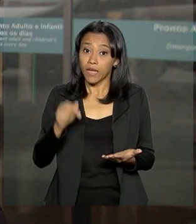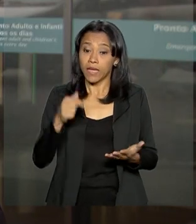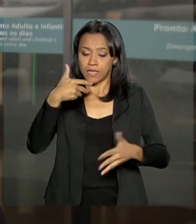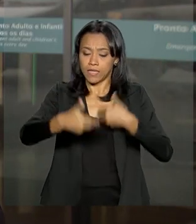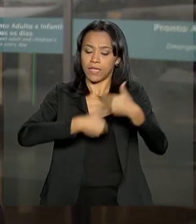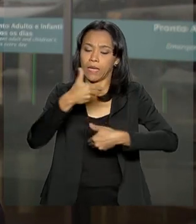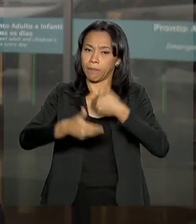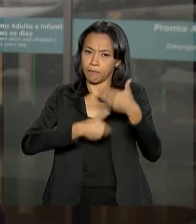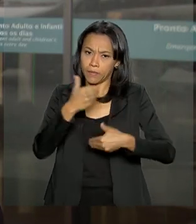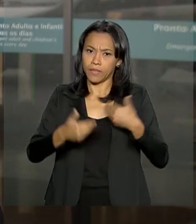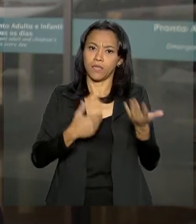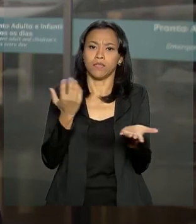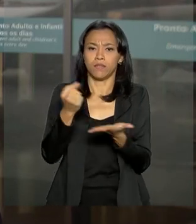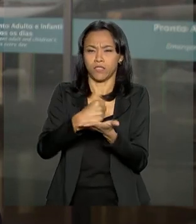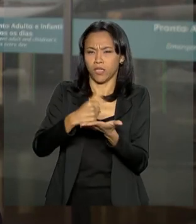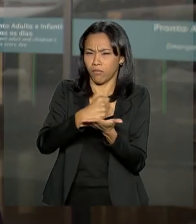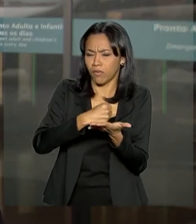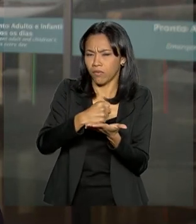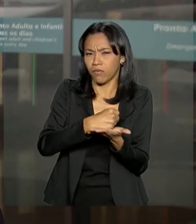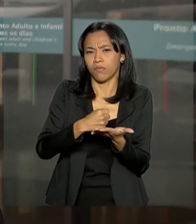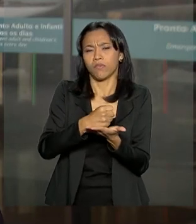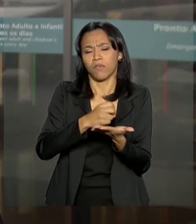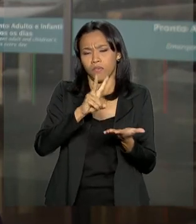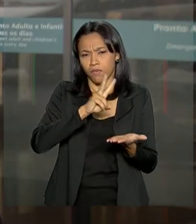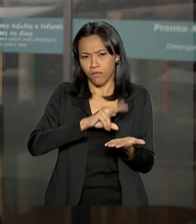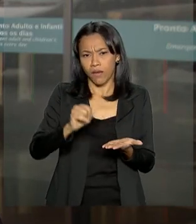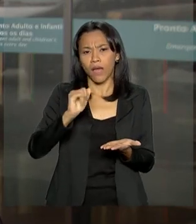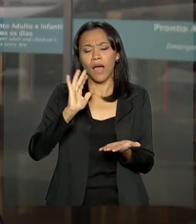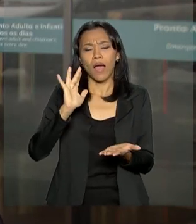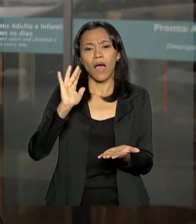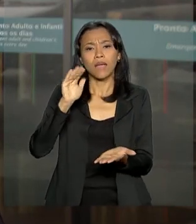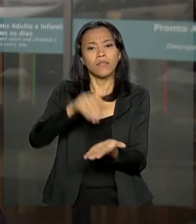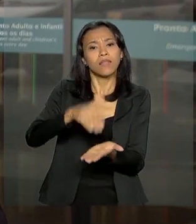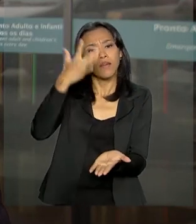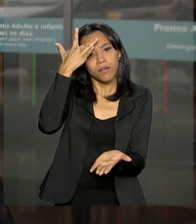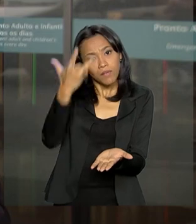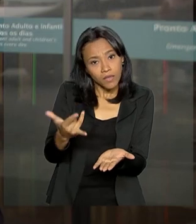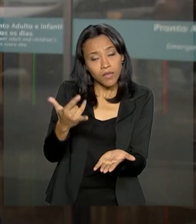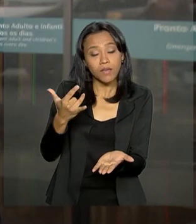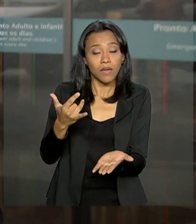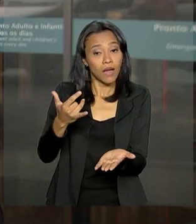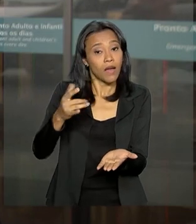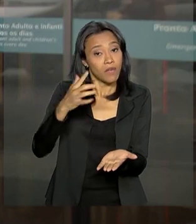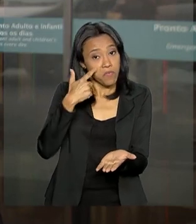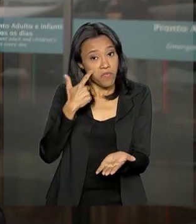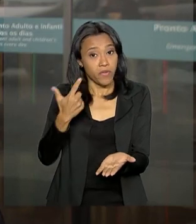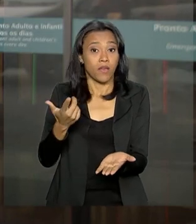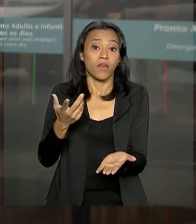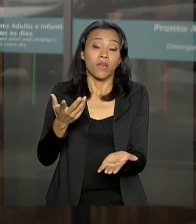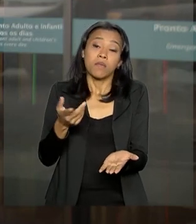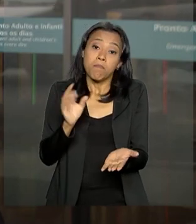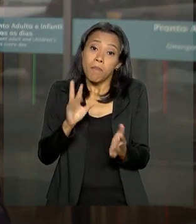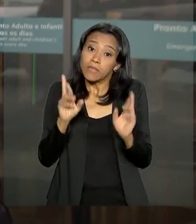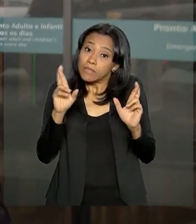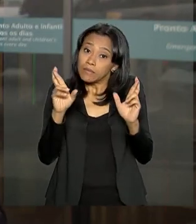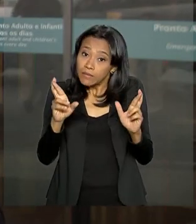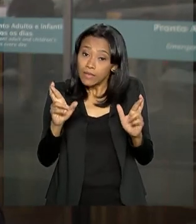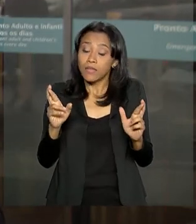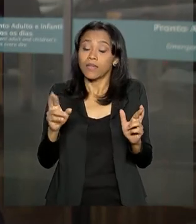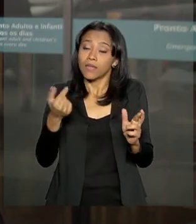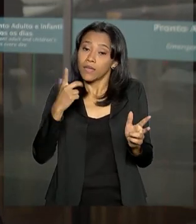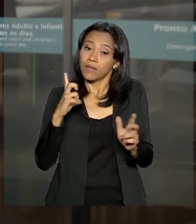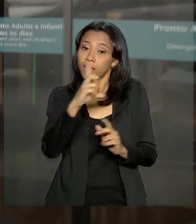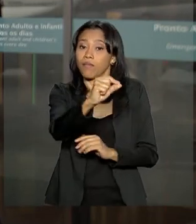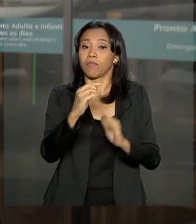de antibióticos que ele está recebendo deve se estender pelo menos até amanhã e aí deve haver uma evolução. Mas a expectativa é que essa alta